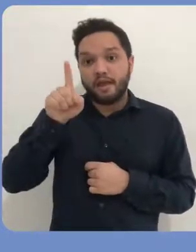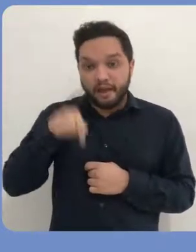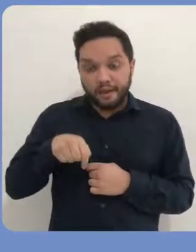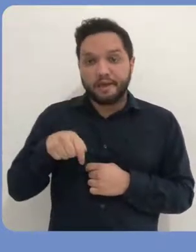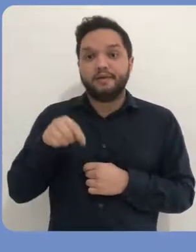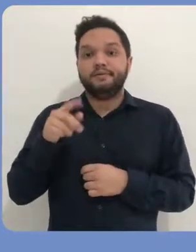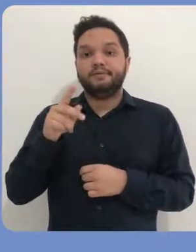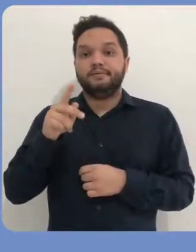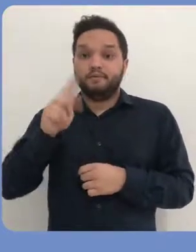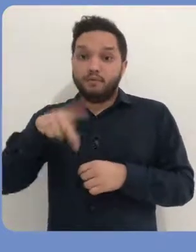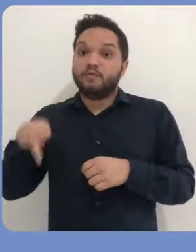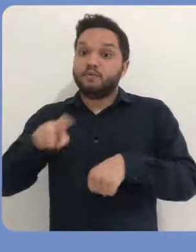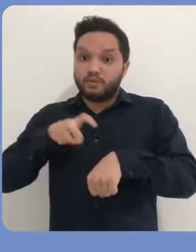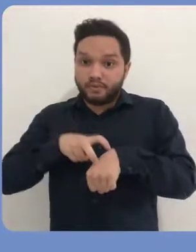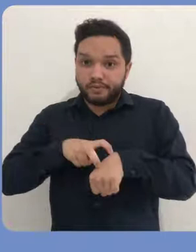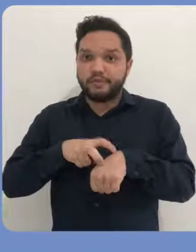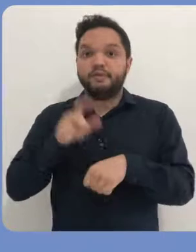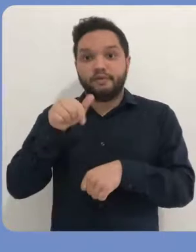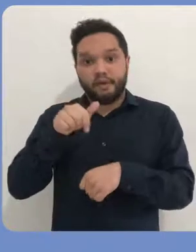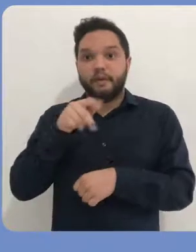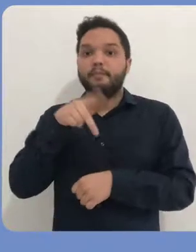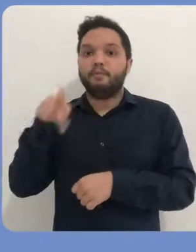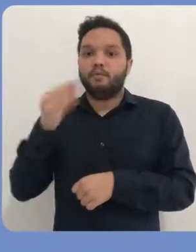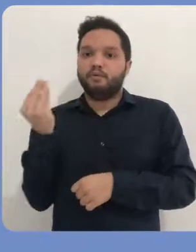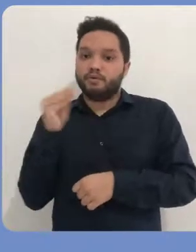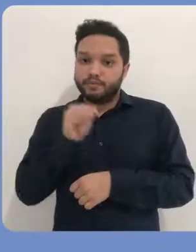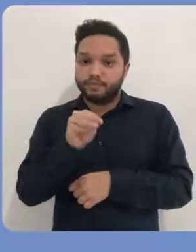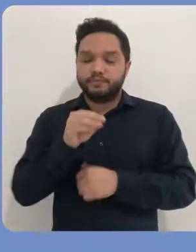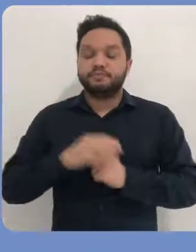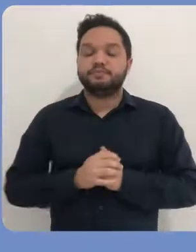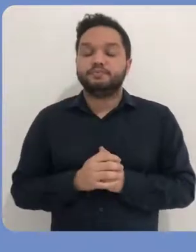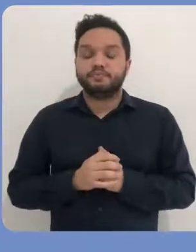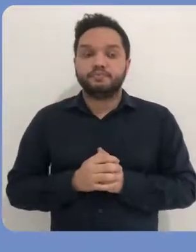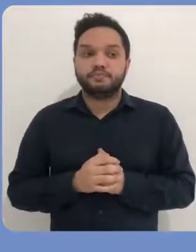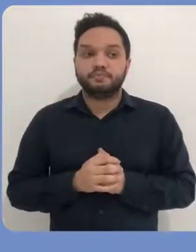caso aqui a solicitação vai ser feita pelo professor José Ednilson,